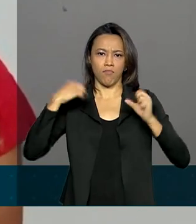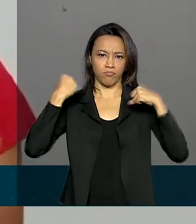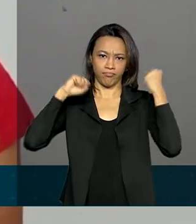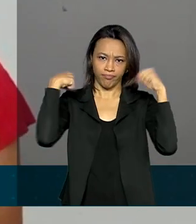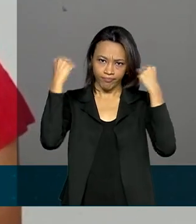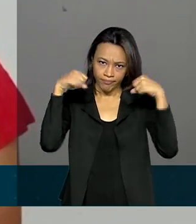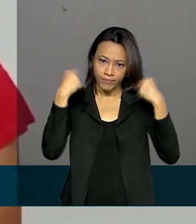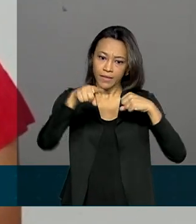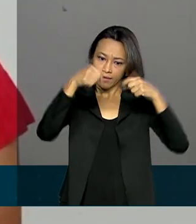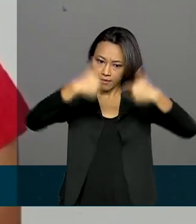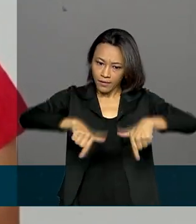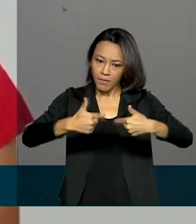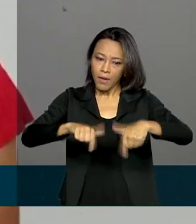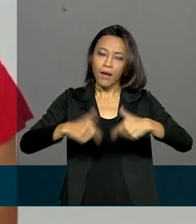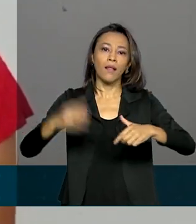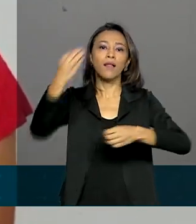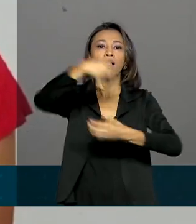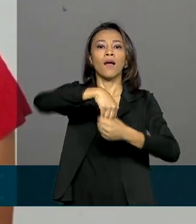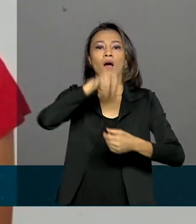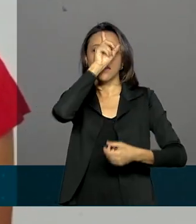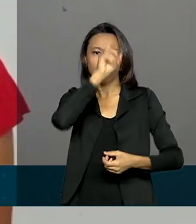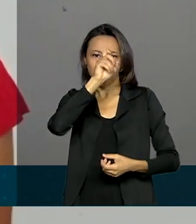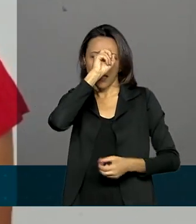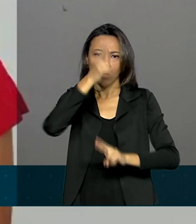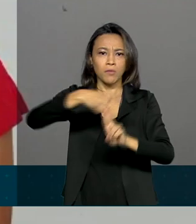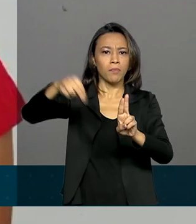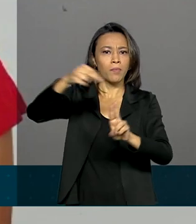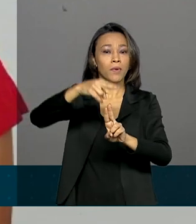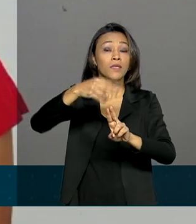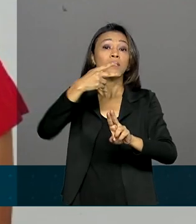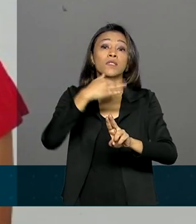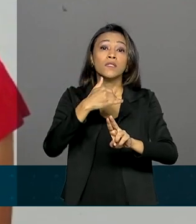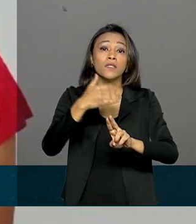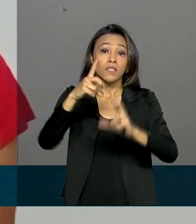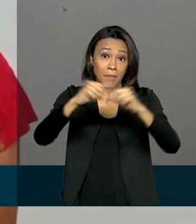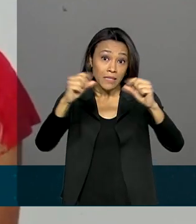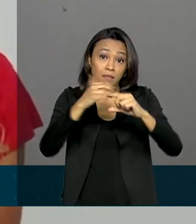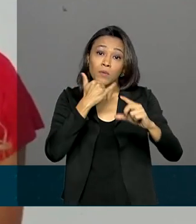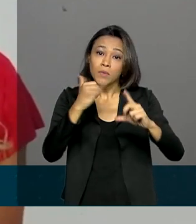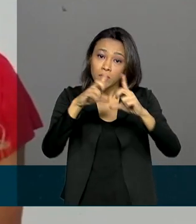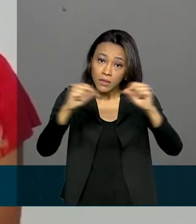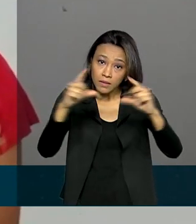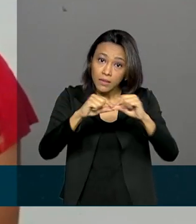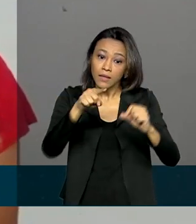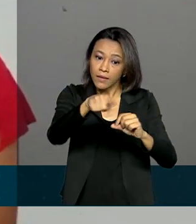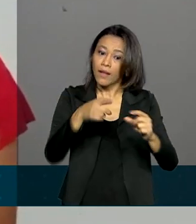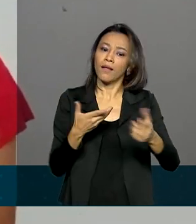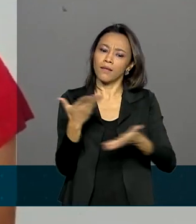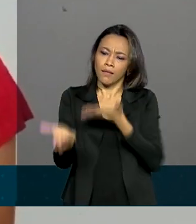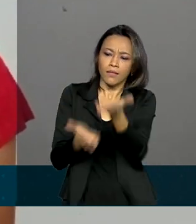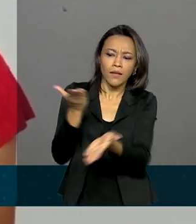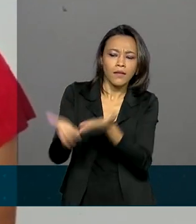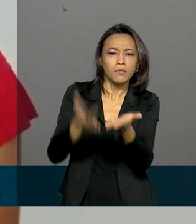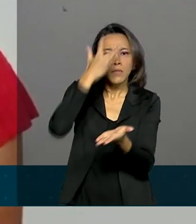Hospital Universitário de Brasília. Atende idosos e pessoas em tratamento de câncer. Para ela, com a resolução, quem